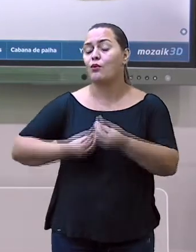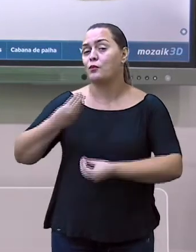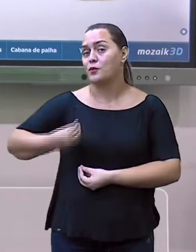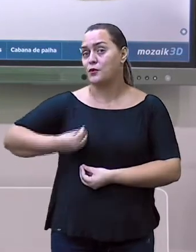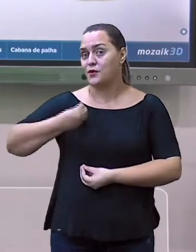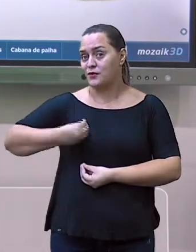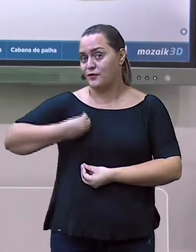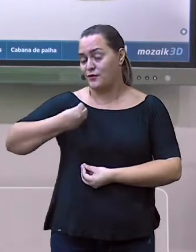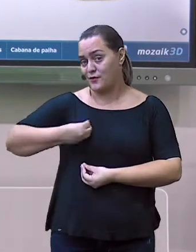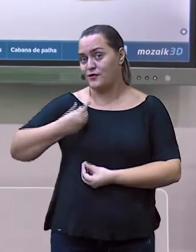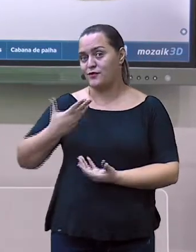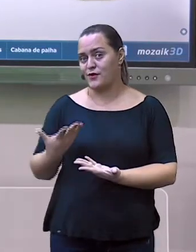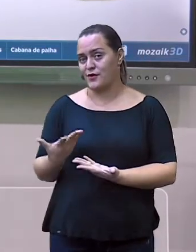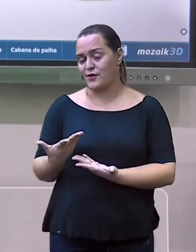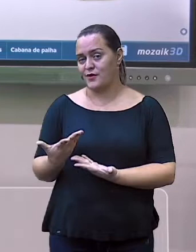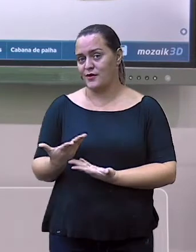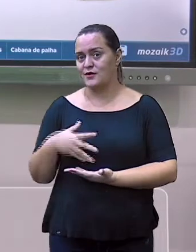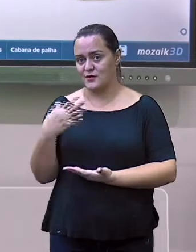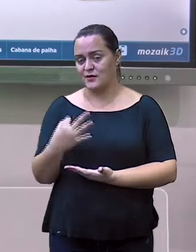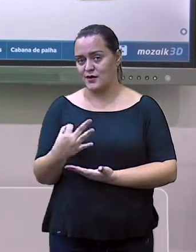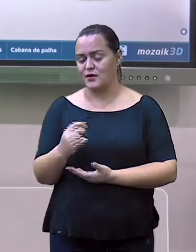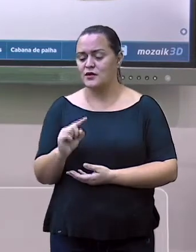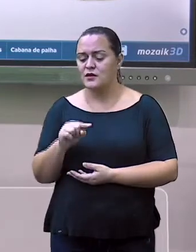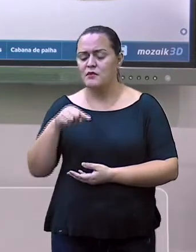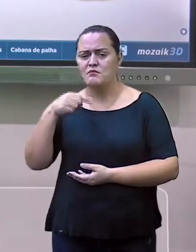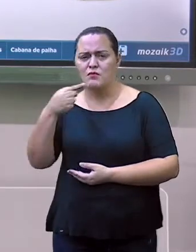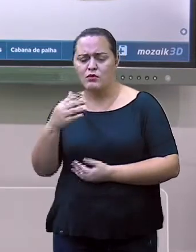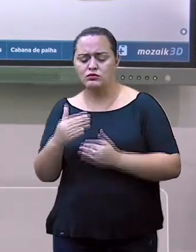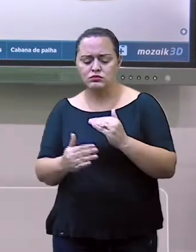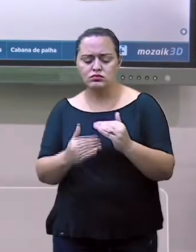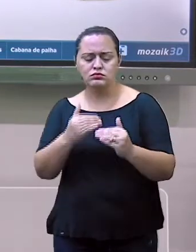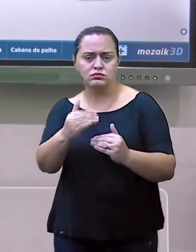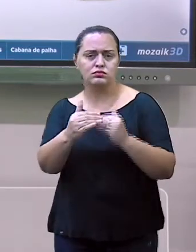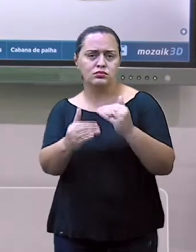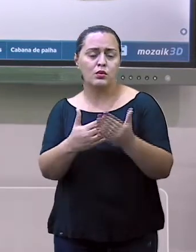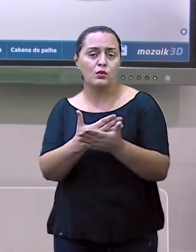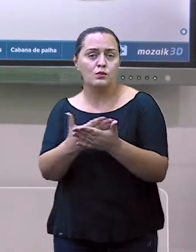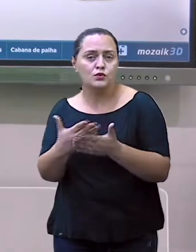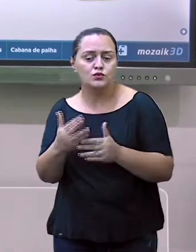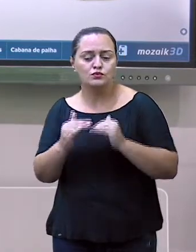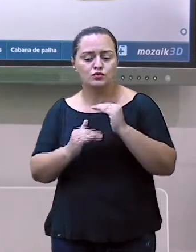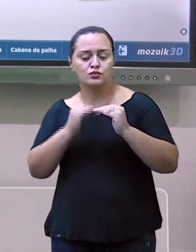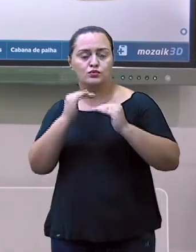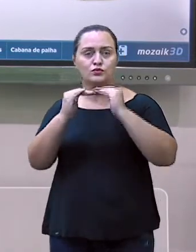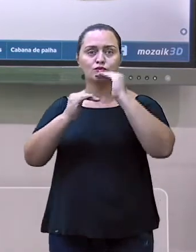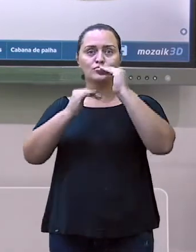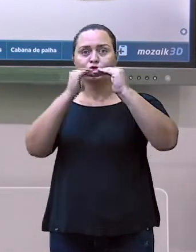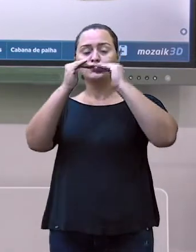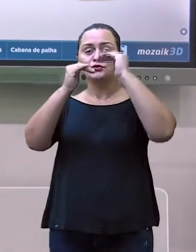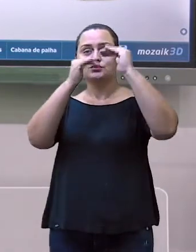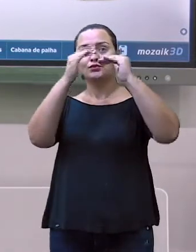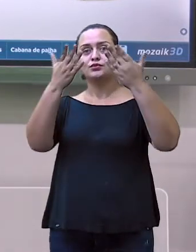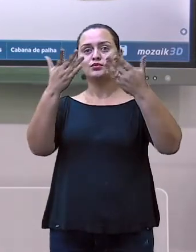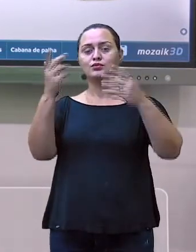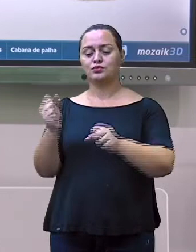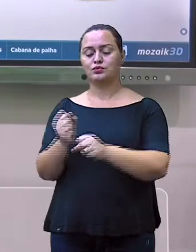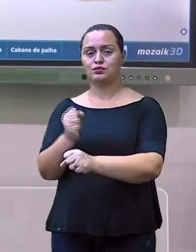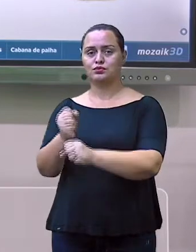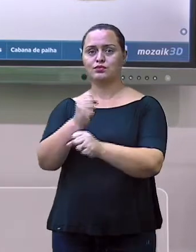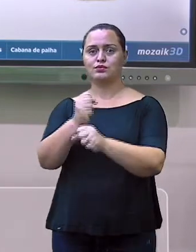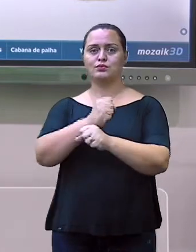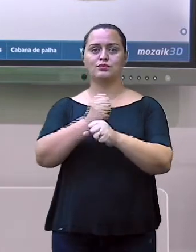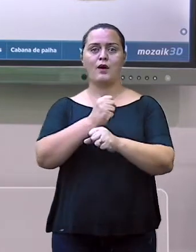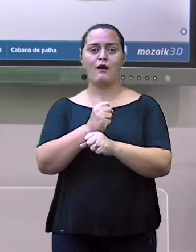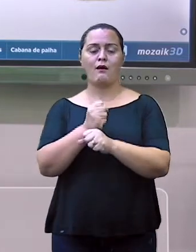cavernas e com o passar do tempo foram aprendendo e evoluindo até chegar o que é atualmente.